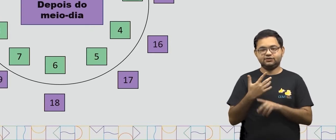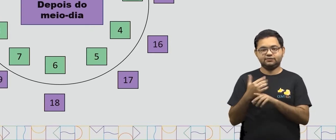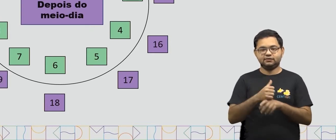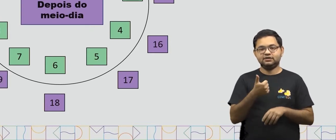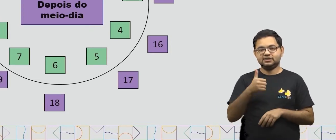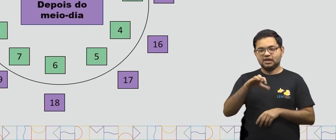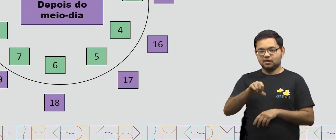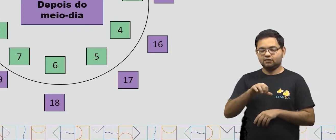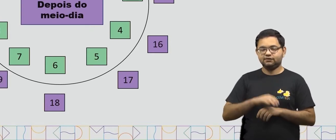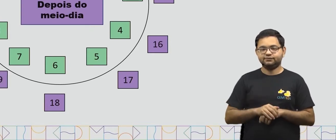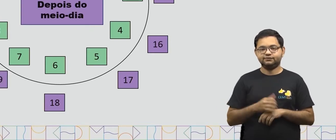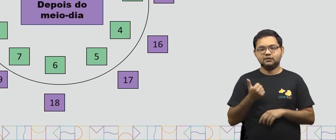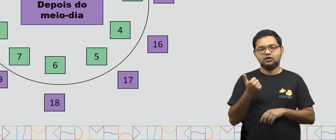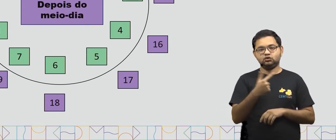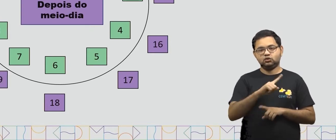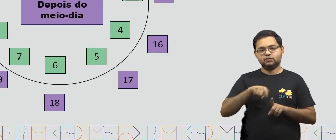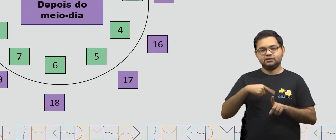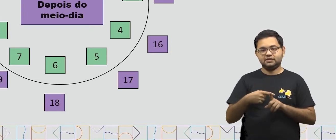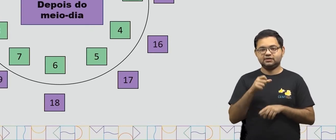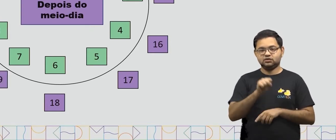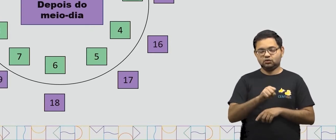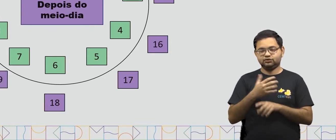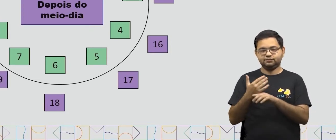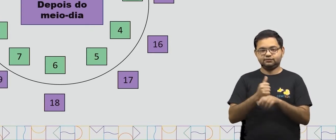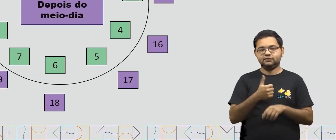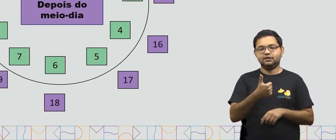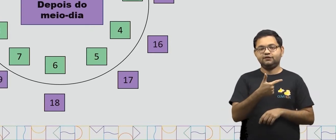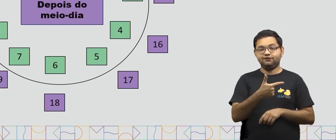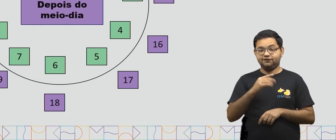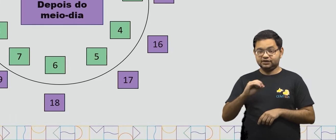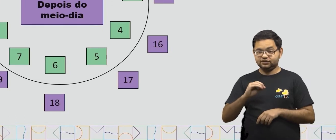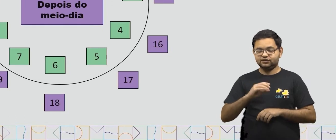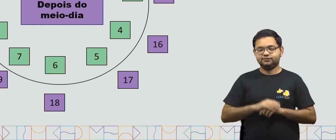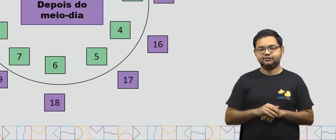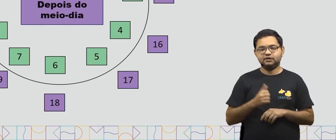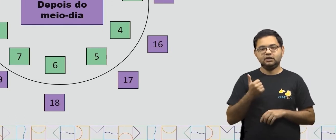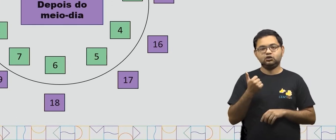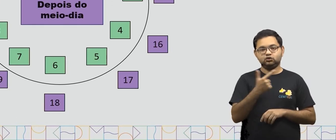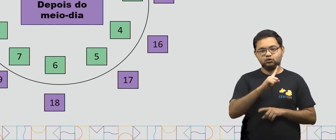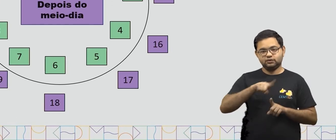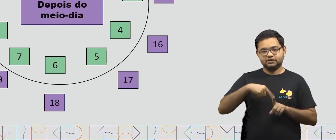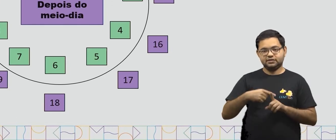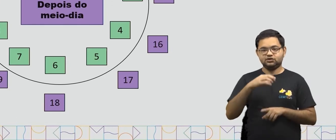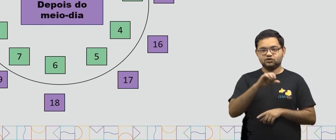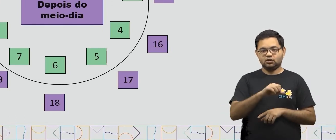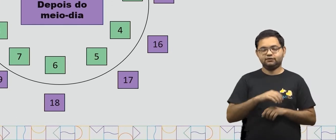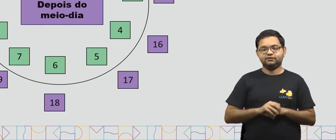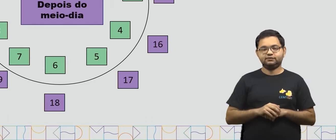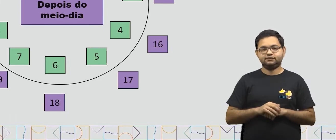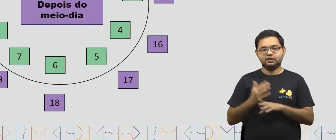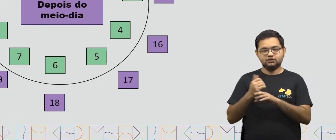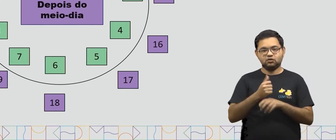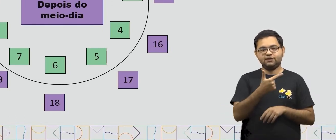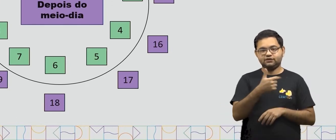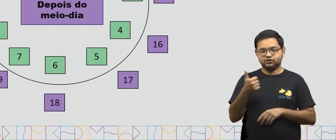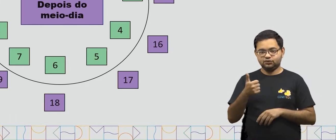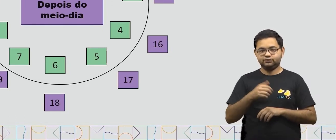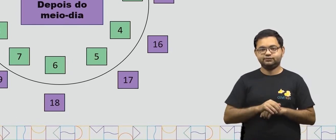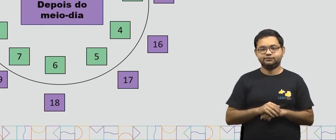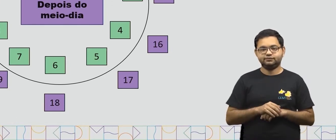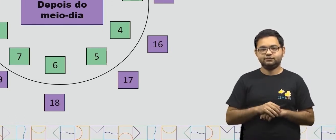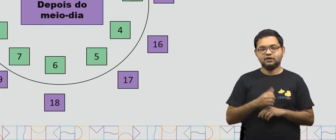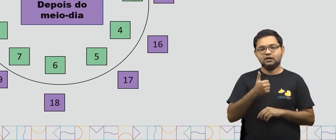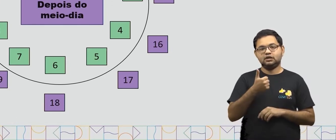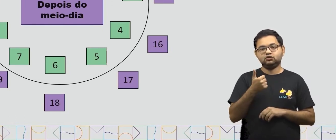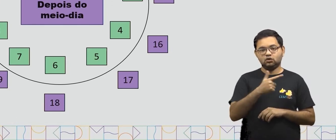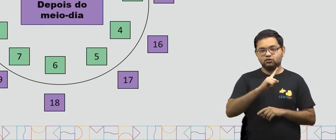horas. 12 mais 8, 20 horas. 12 mais 9, 21 horas. 12 mais